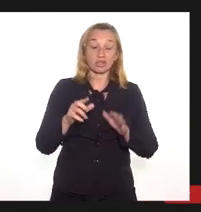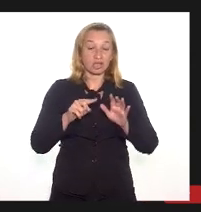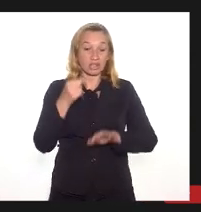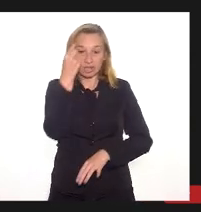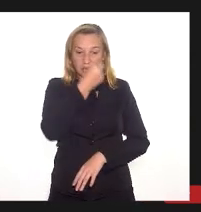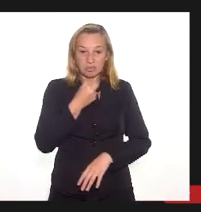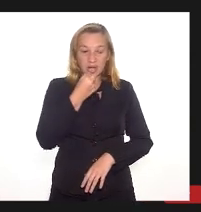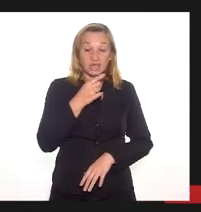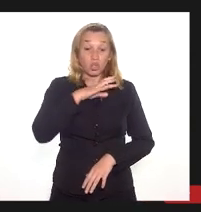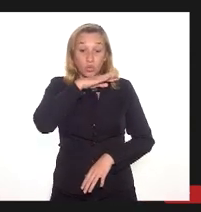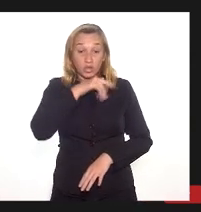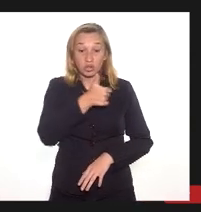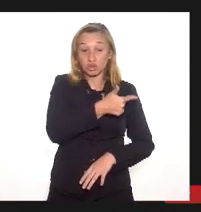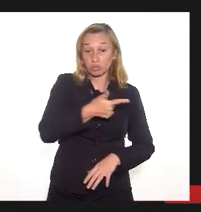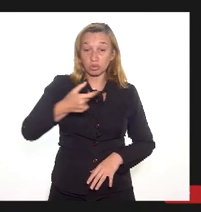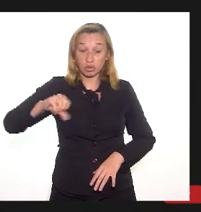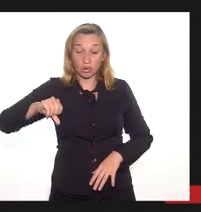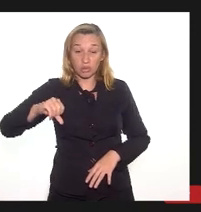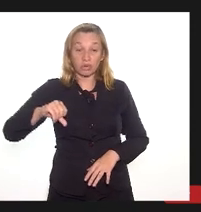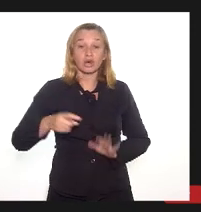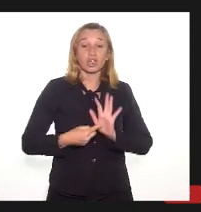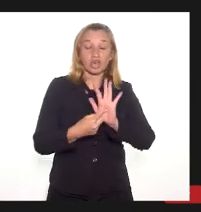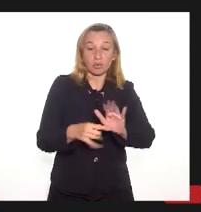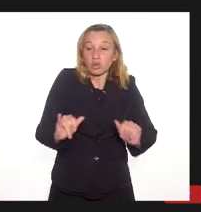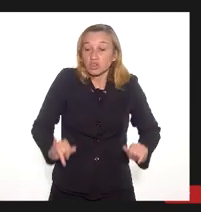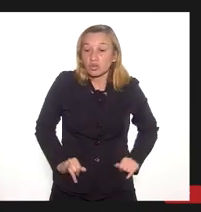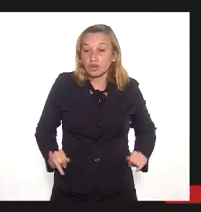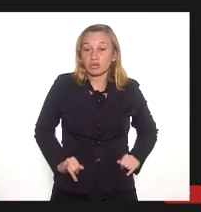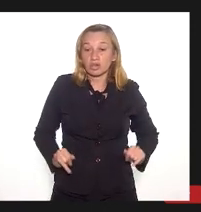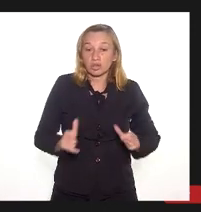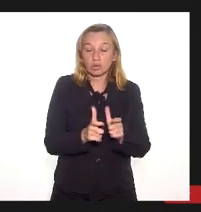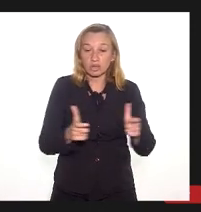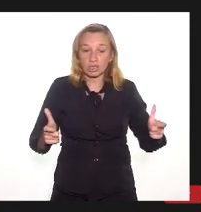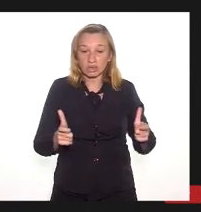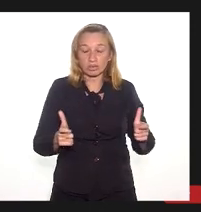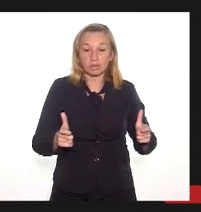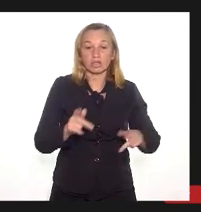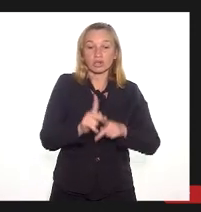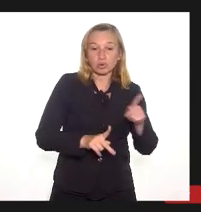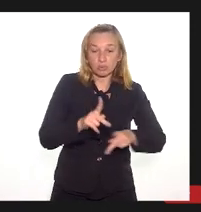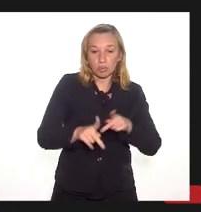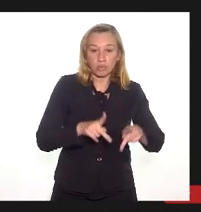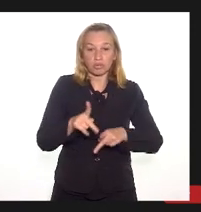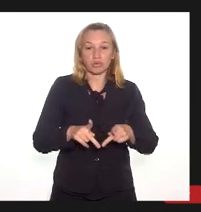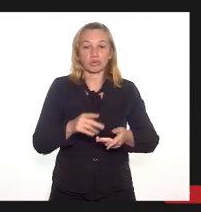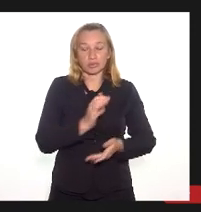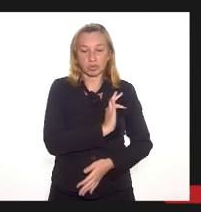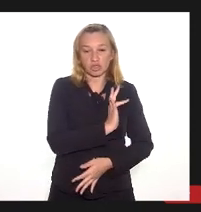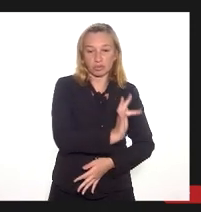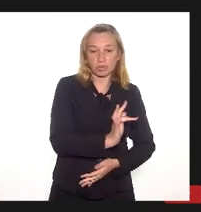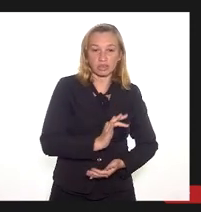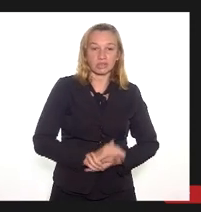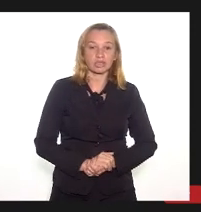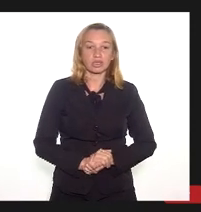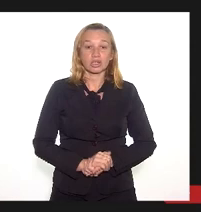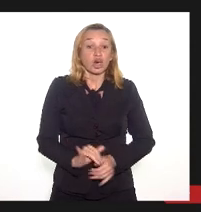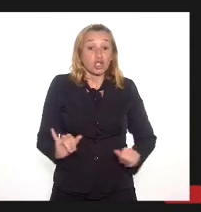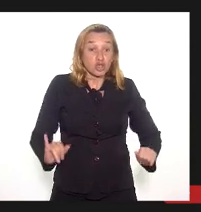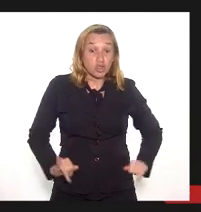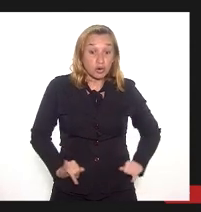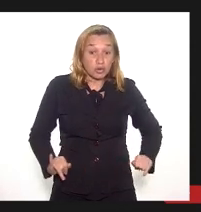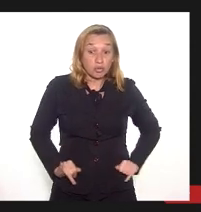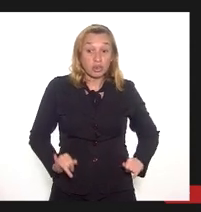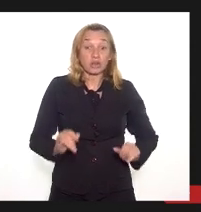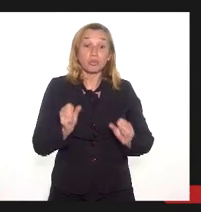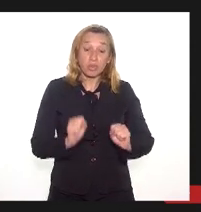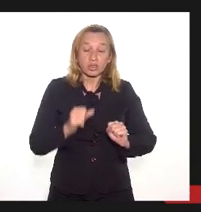2009 que mostra o sofrimento de grande parte da população da Baixada Fluminense. Pode ir em frente. Sofrimento que nós